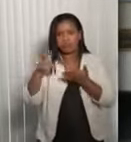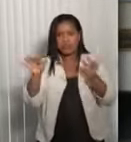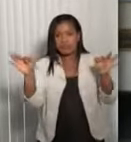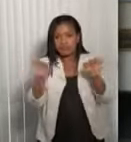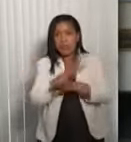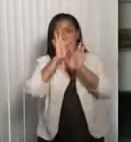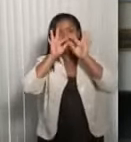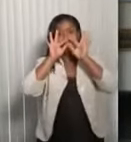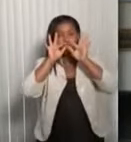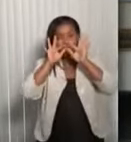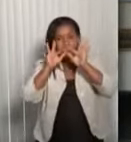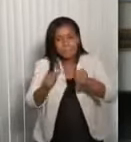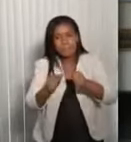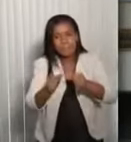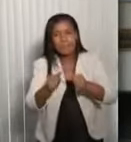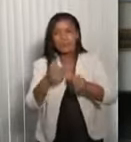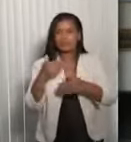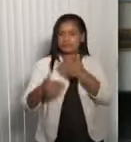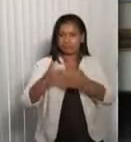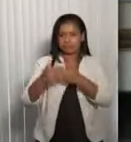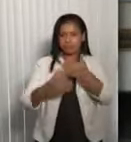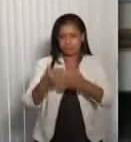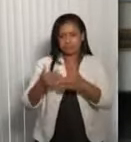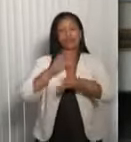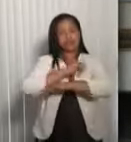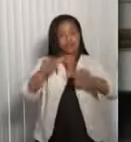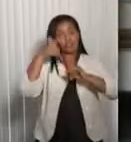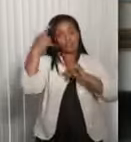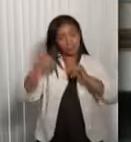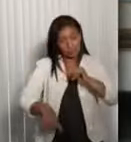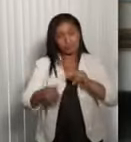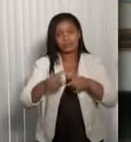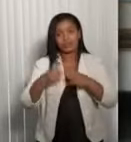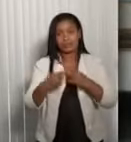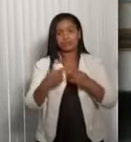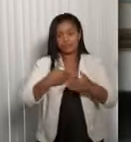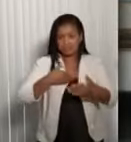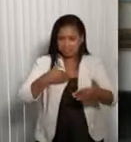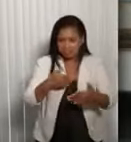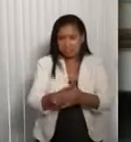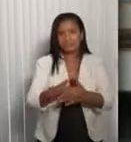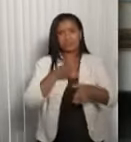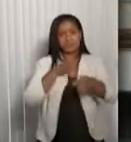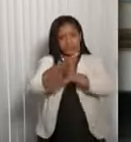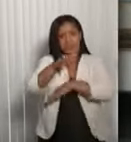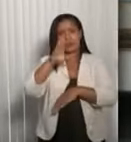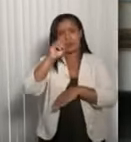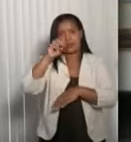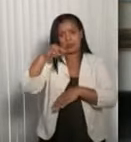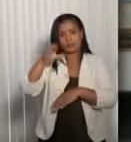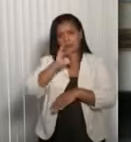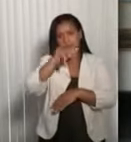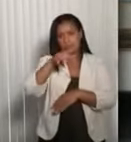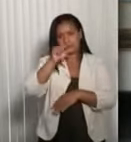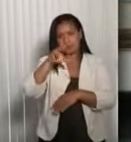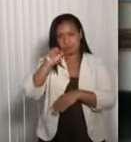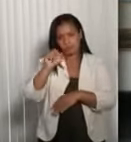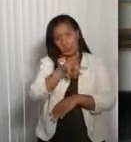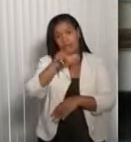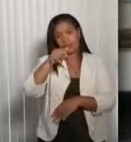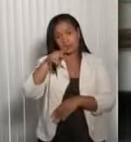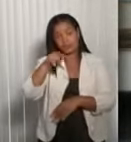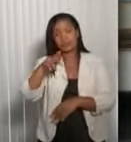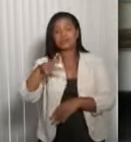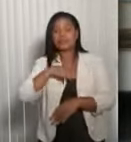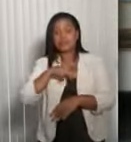concreto desse processo burocrático, eu volto a anunciar aqui. Mas nós iremos em breve, em Bom Jesus da Lapa, tem um frigorífico para ser